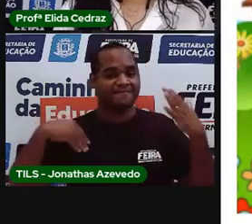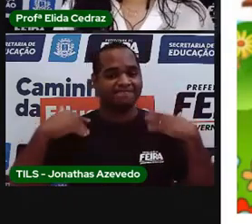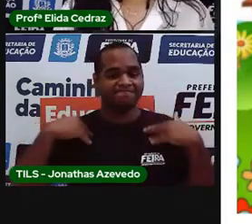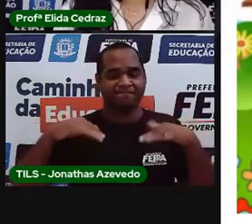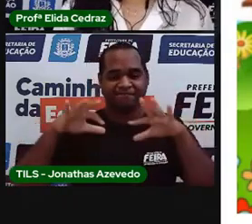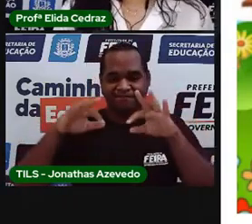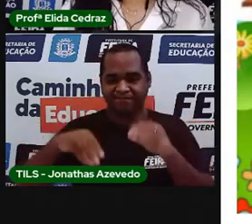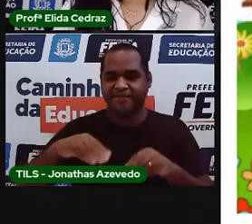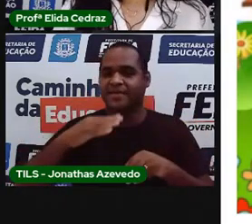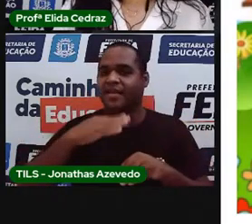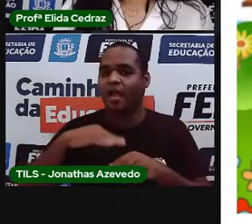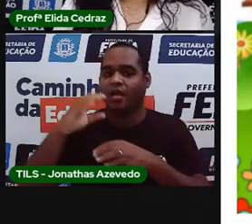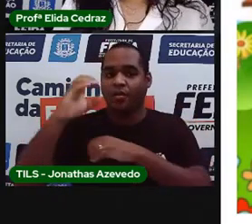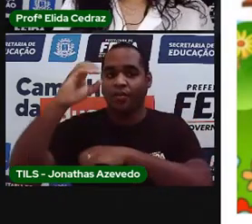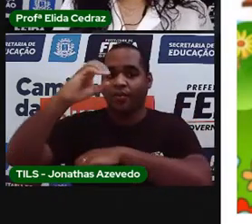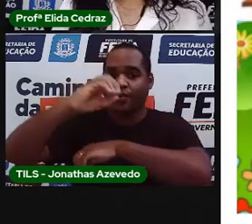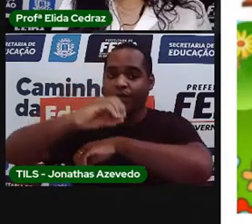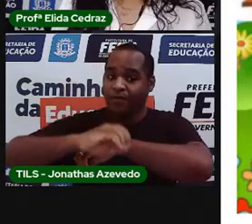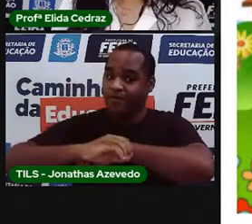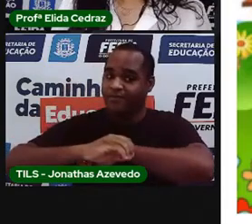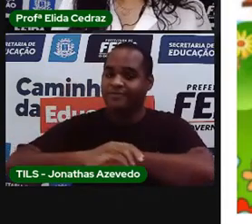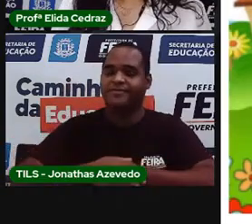para ver o pôr do sol.